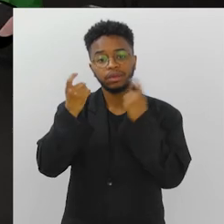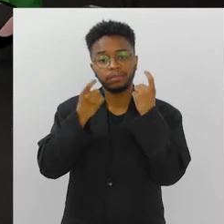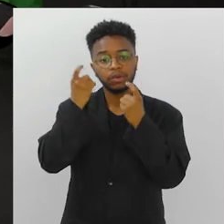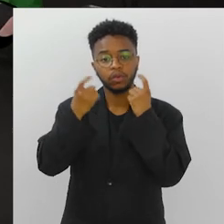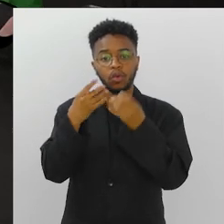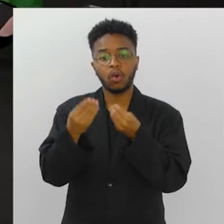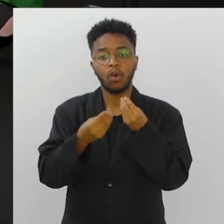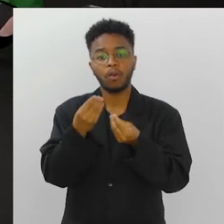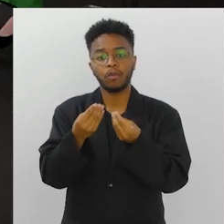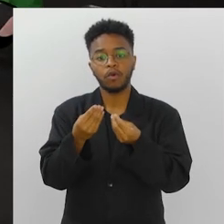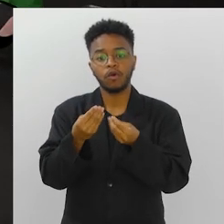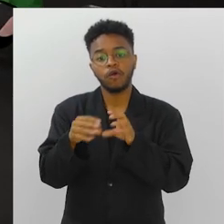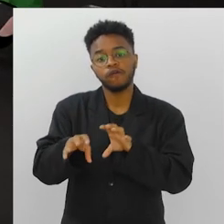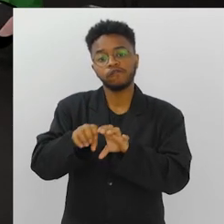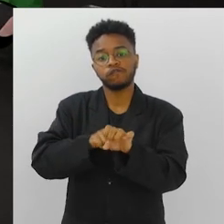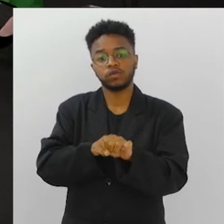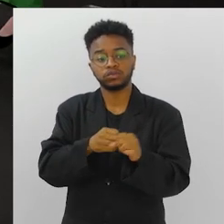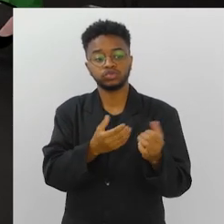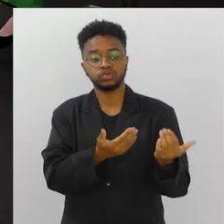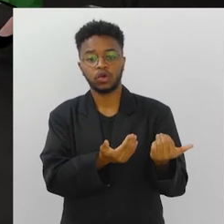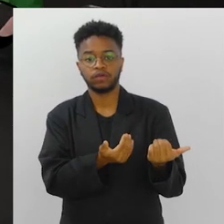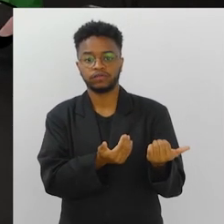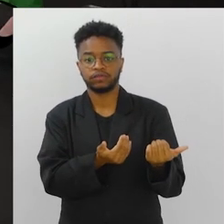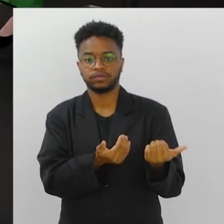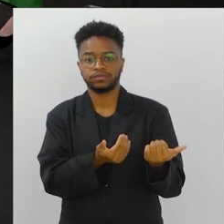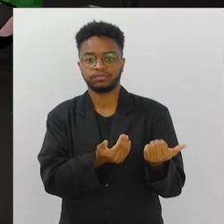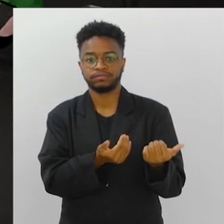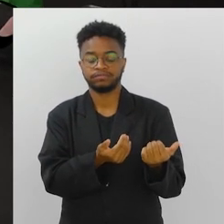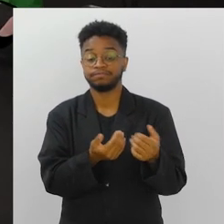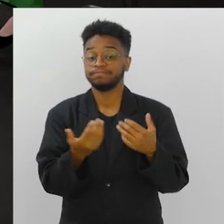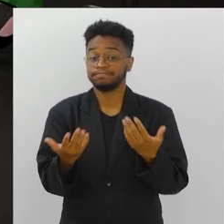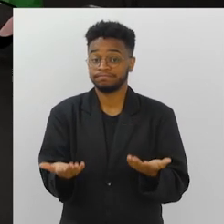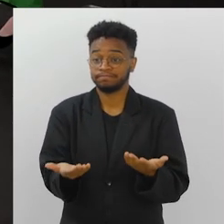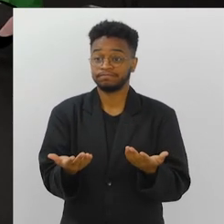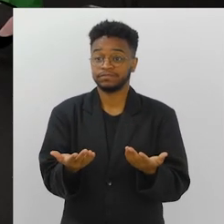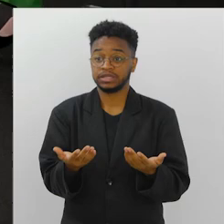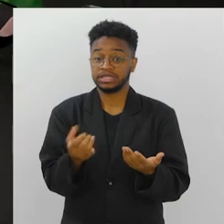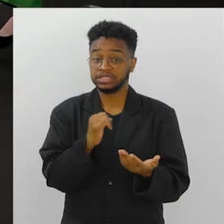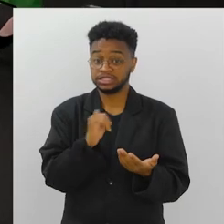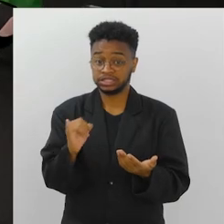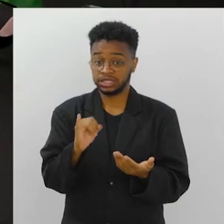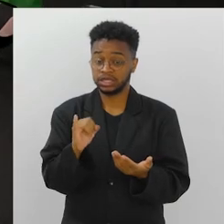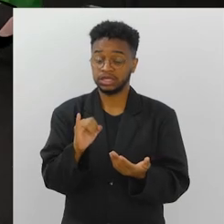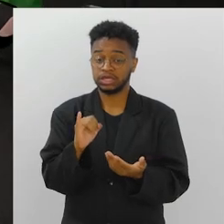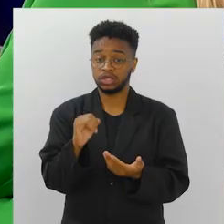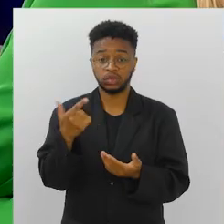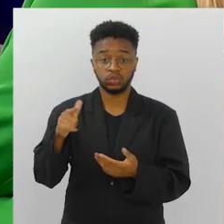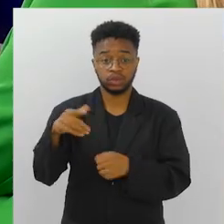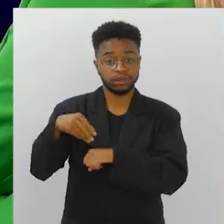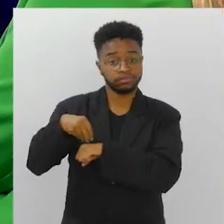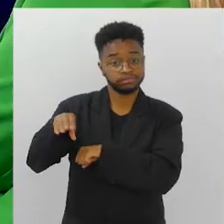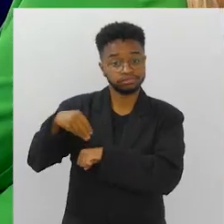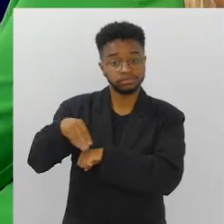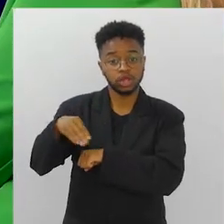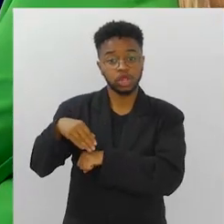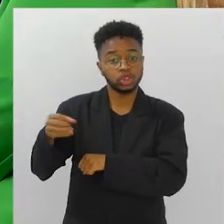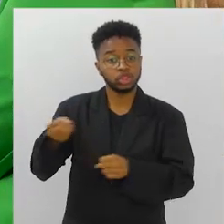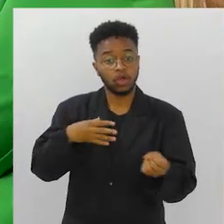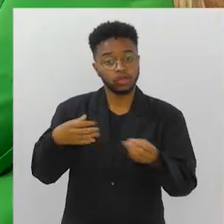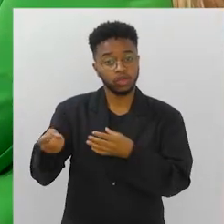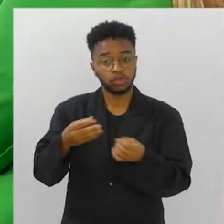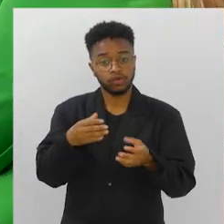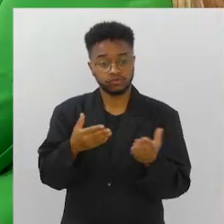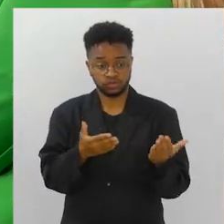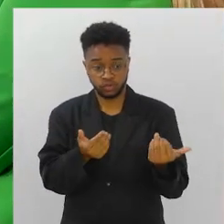preocupação da qualificação de mão de obra da juventude. Então, assim, quando você não qualifica e traz a